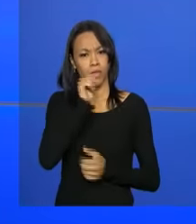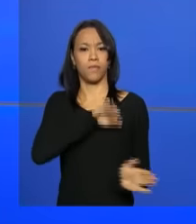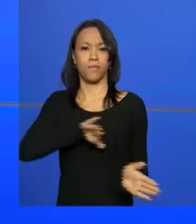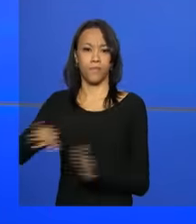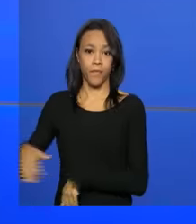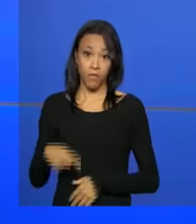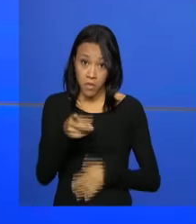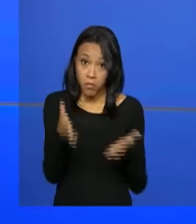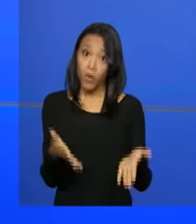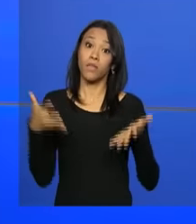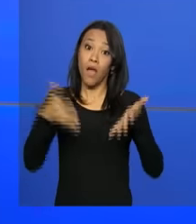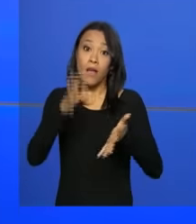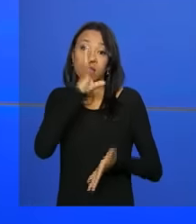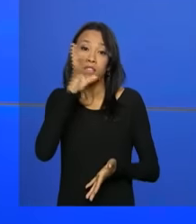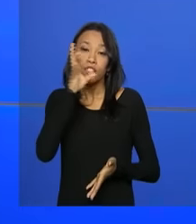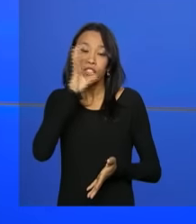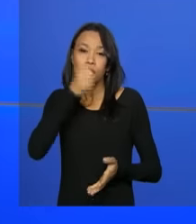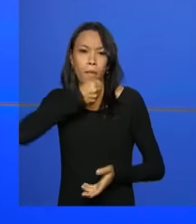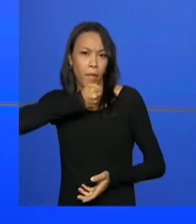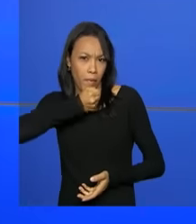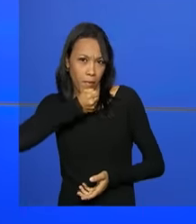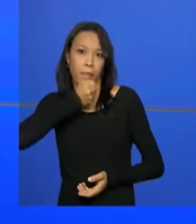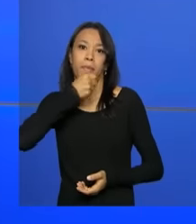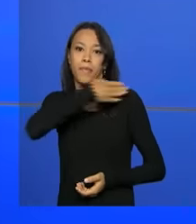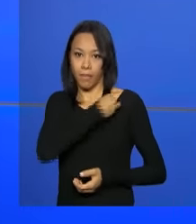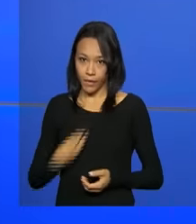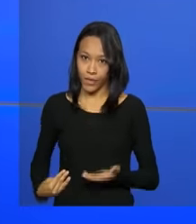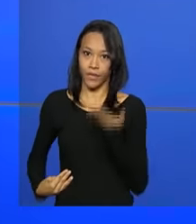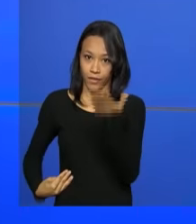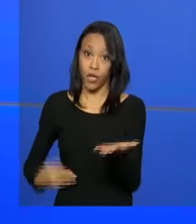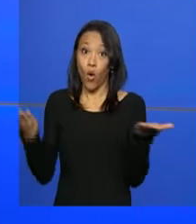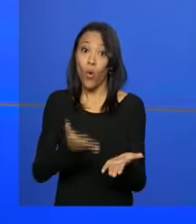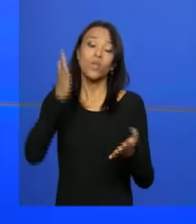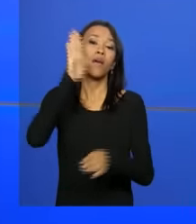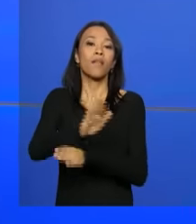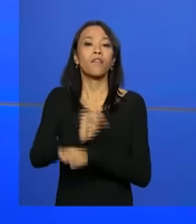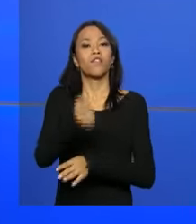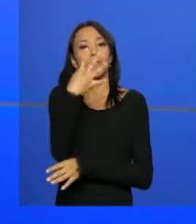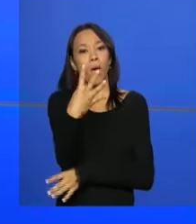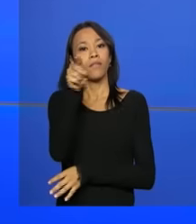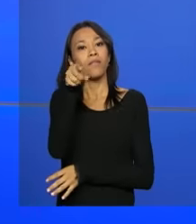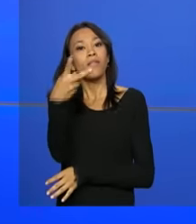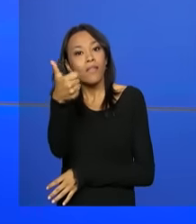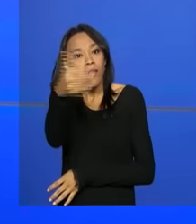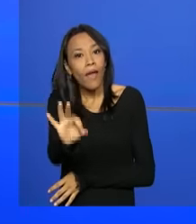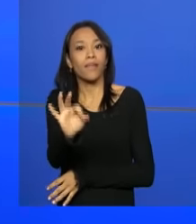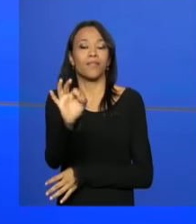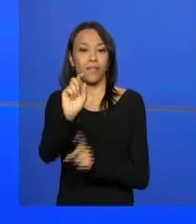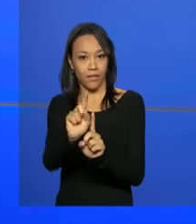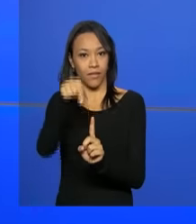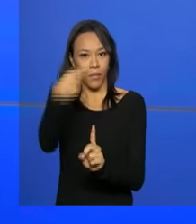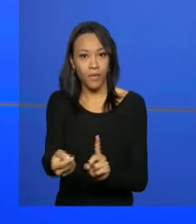Você pode assistir à entrevista completa da ministra Nilma Lino Gomes, hoje, às 4h10 da tarde, quando vai ao ar a